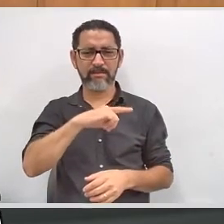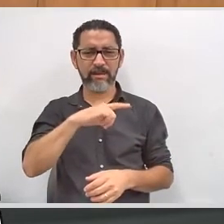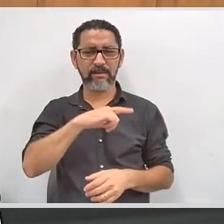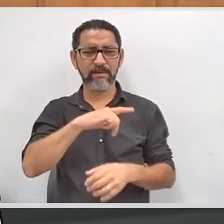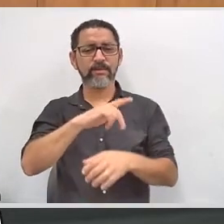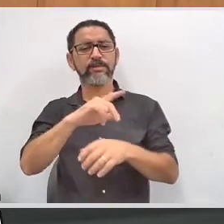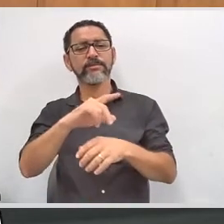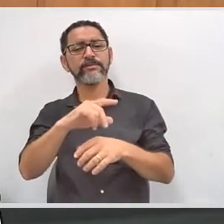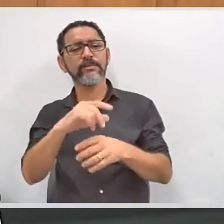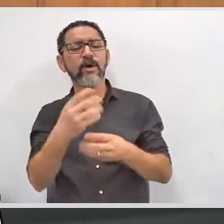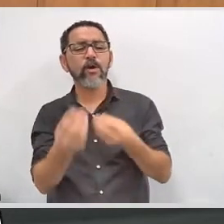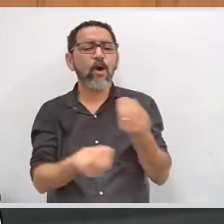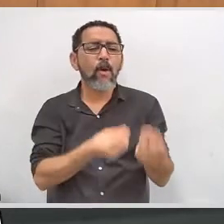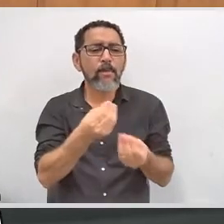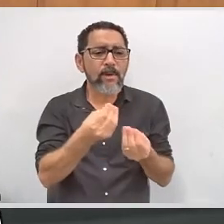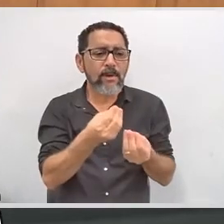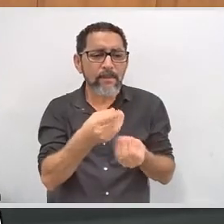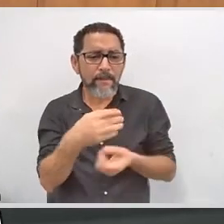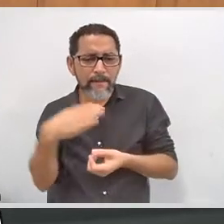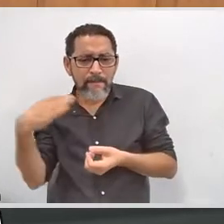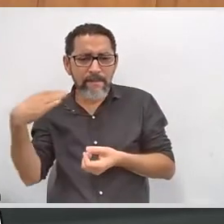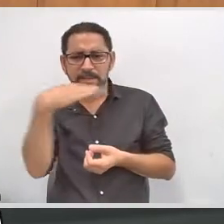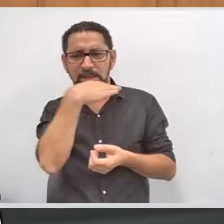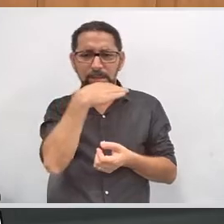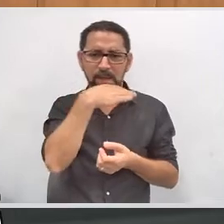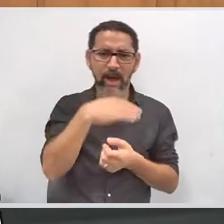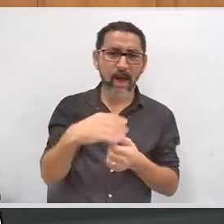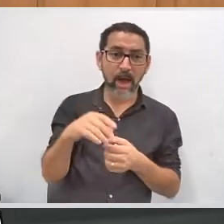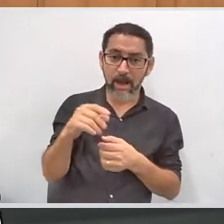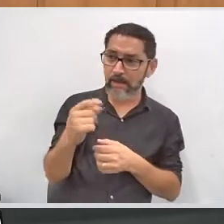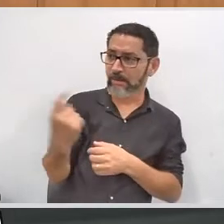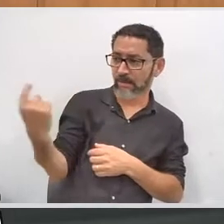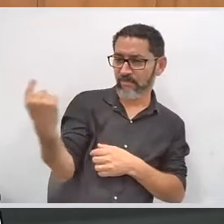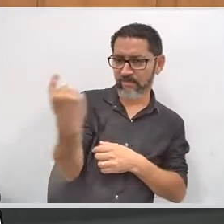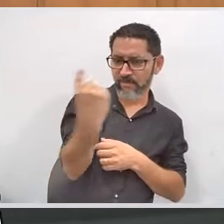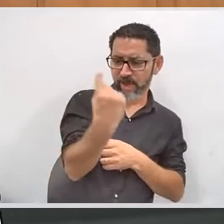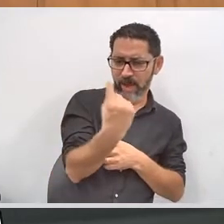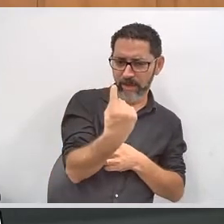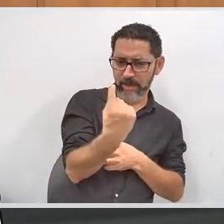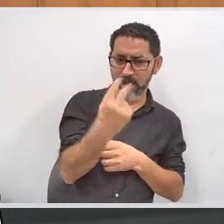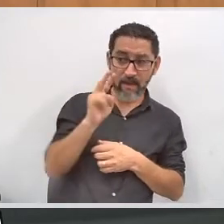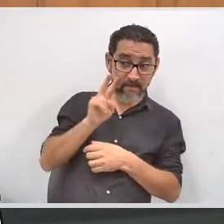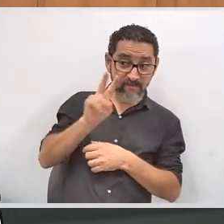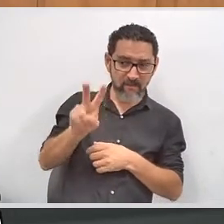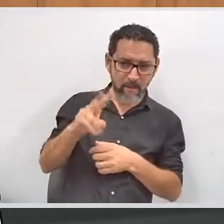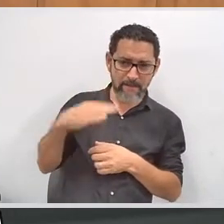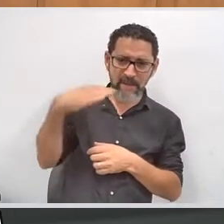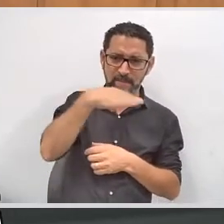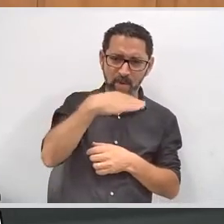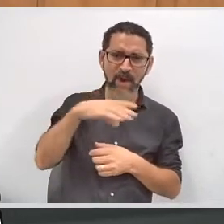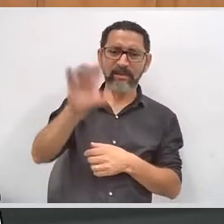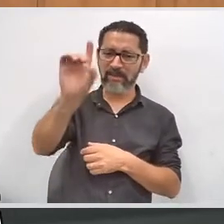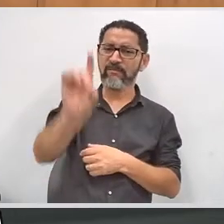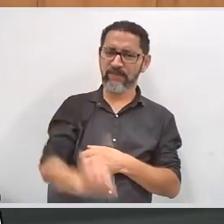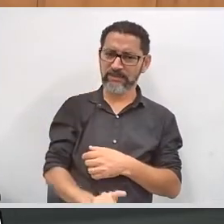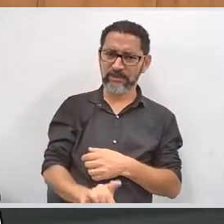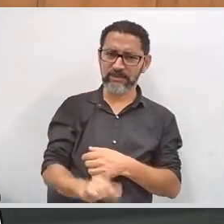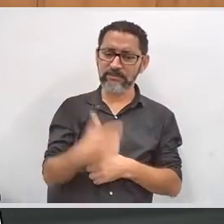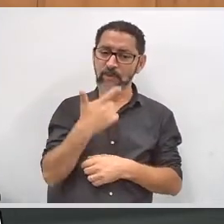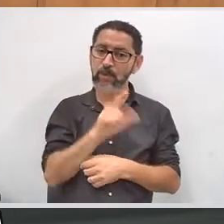ele tem a capacidade de identificar essa situação e viabilizar que uma